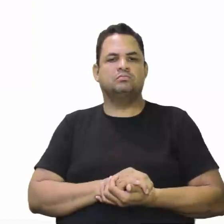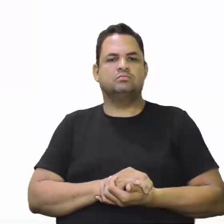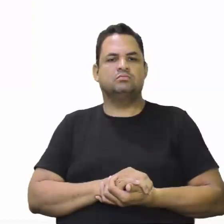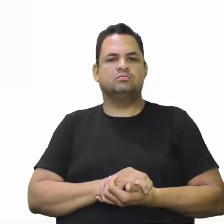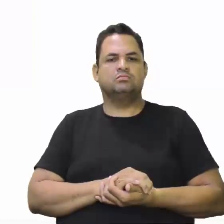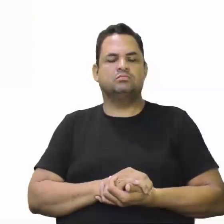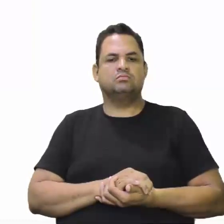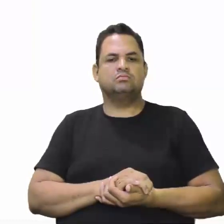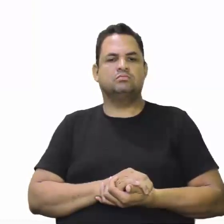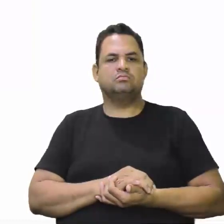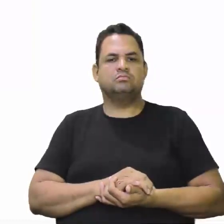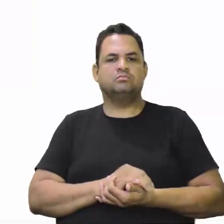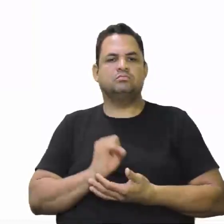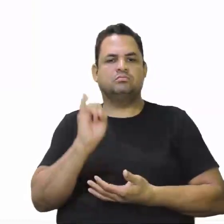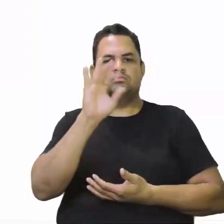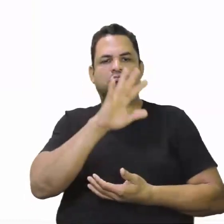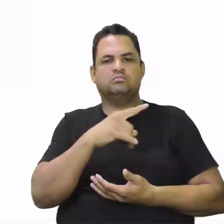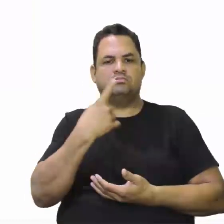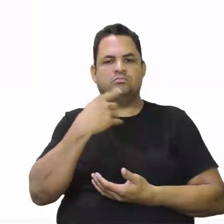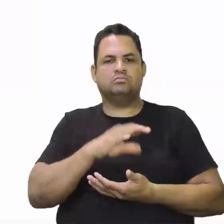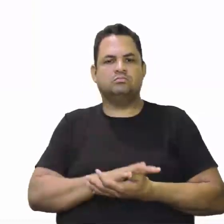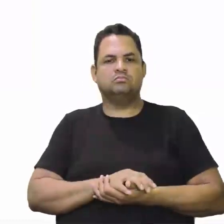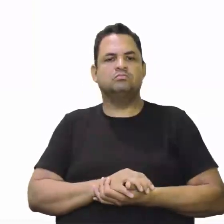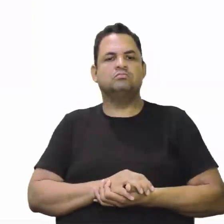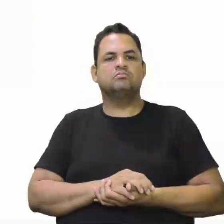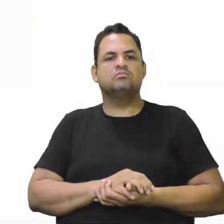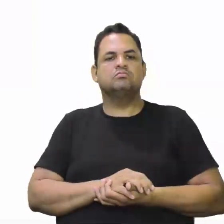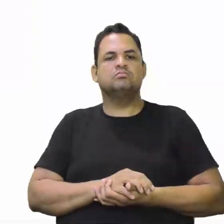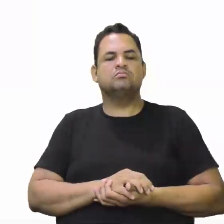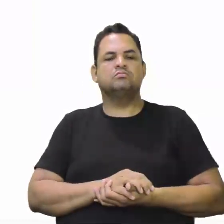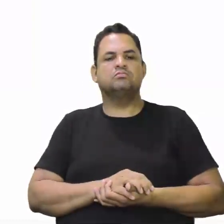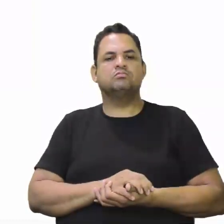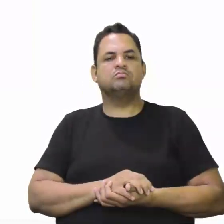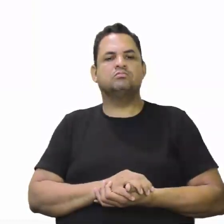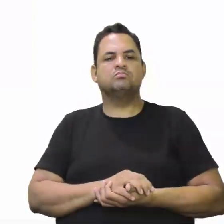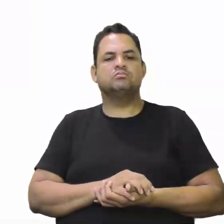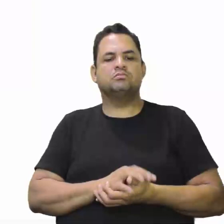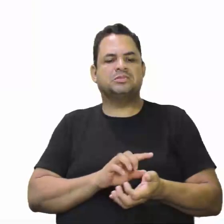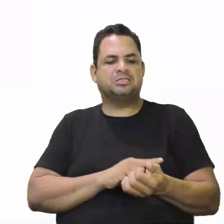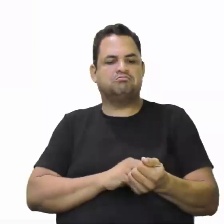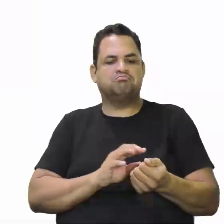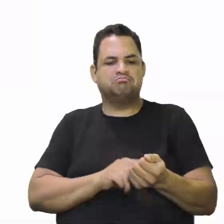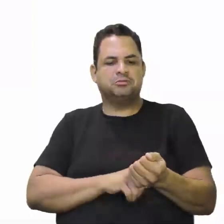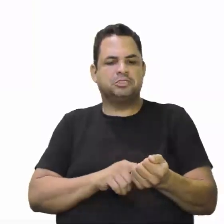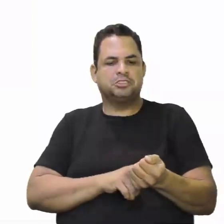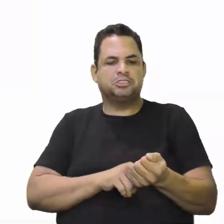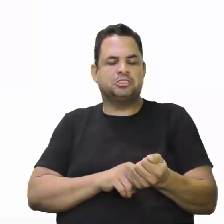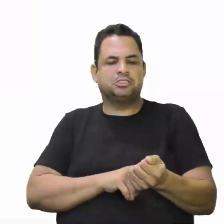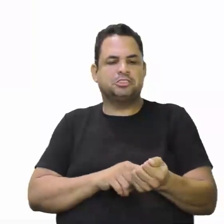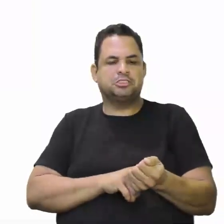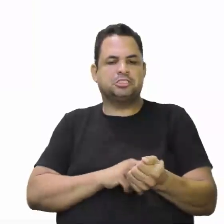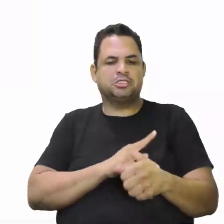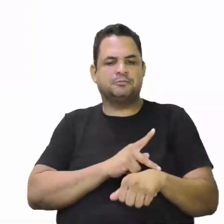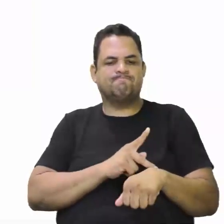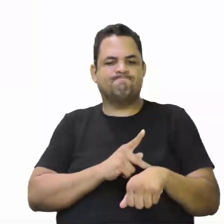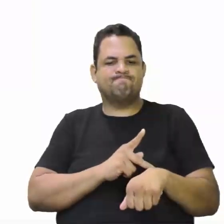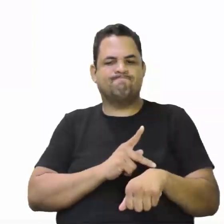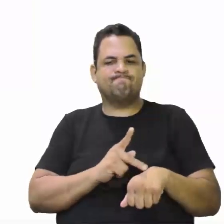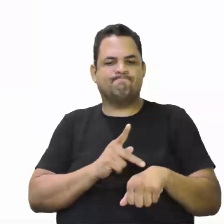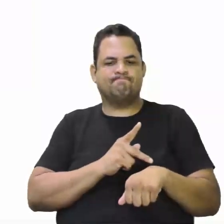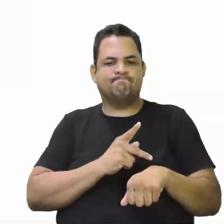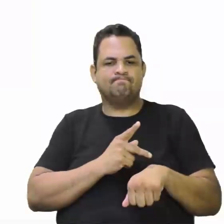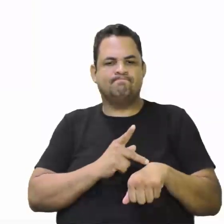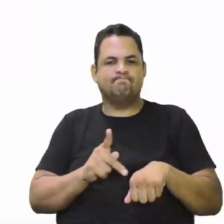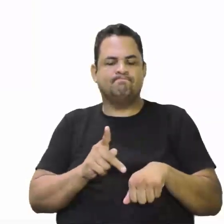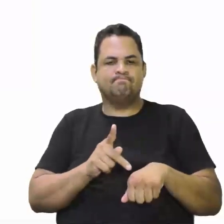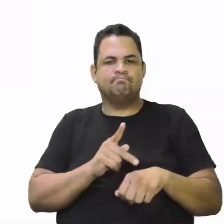aqui dos chapetones. Os chapetones, eles eram sangue puro, vamos dizer assim. Eles eram puramente espanhóis,